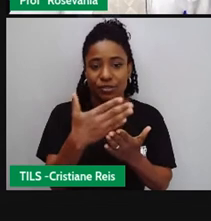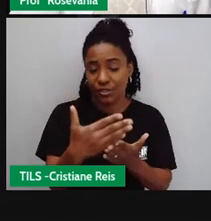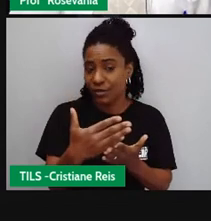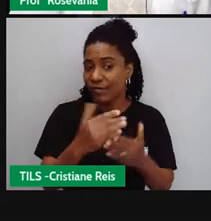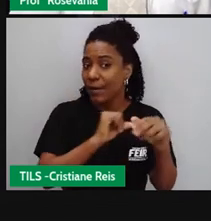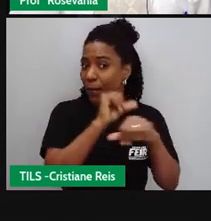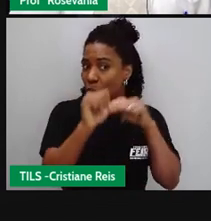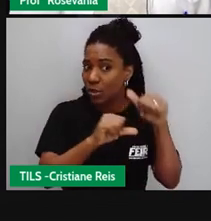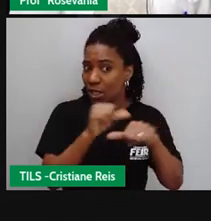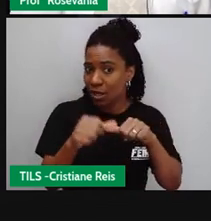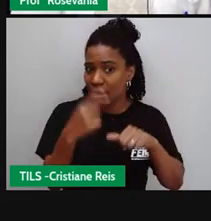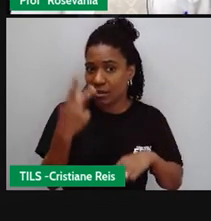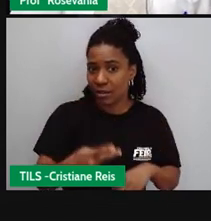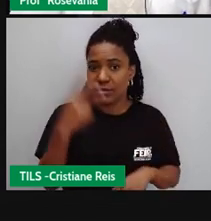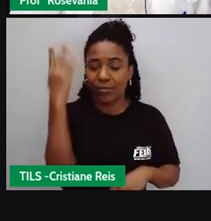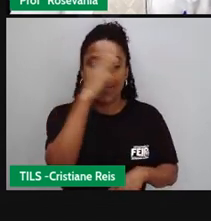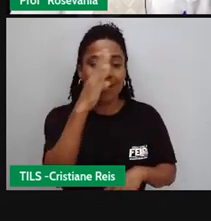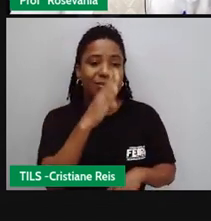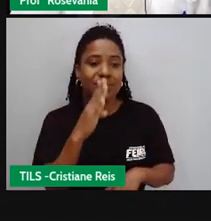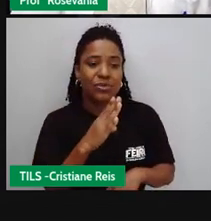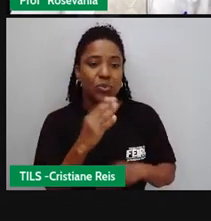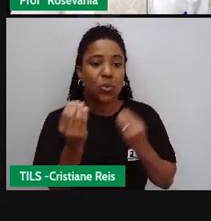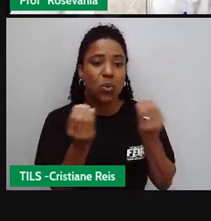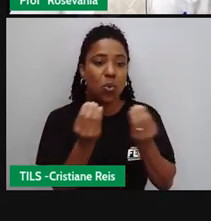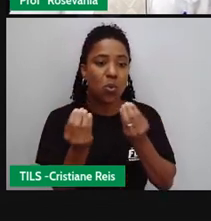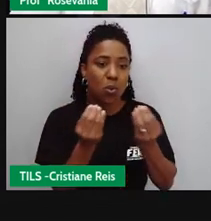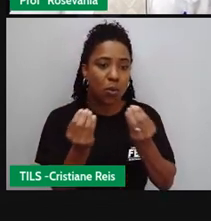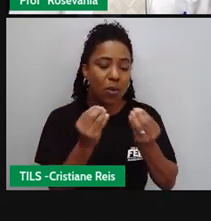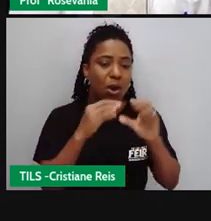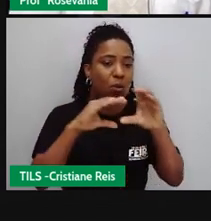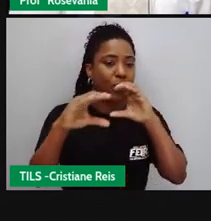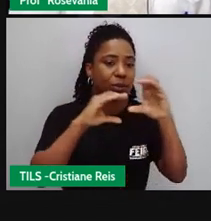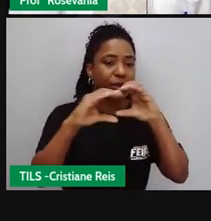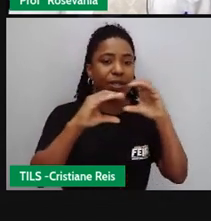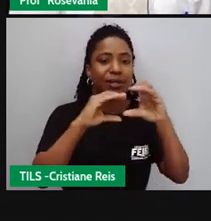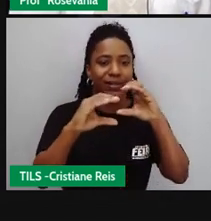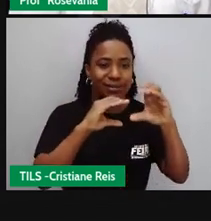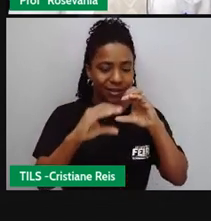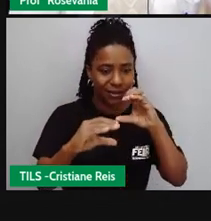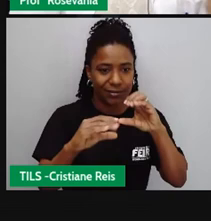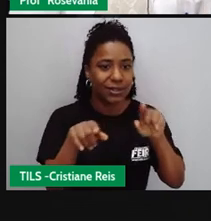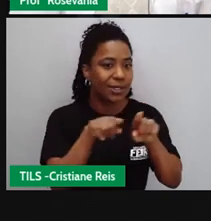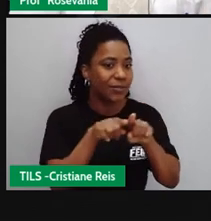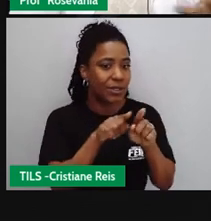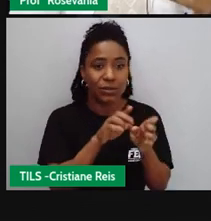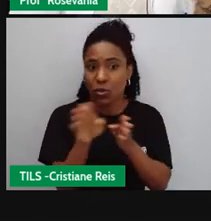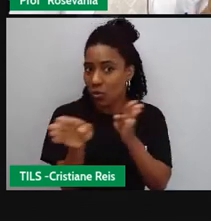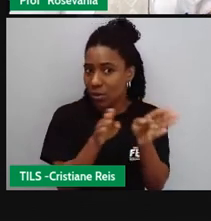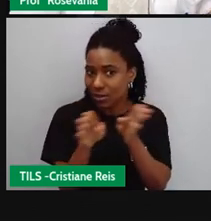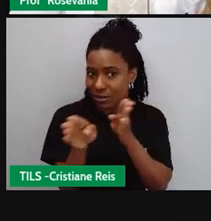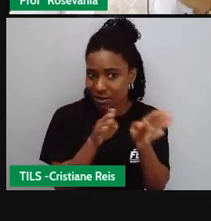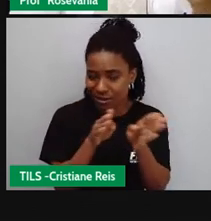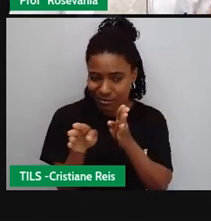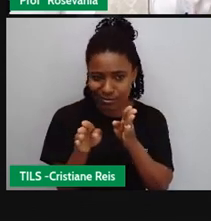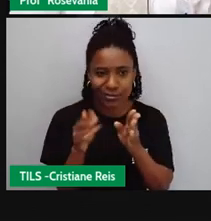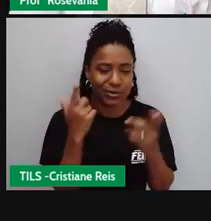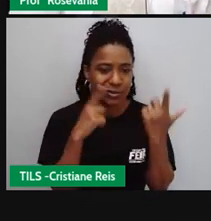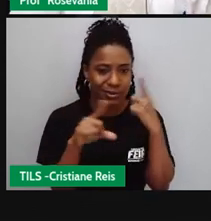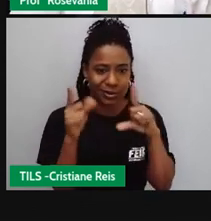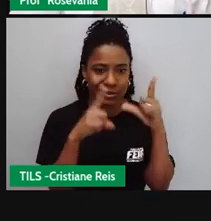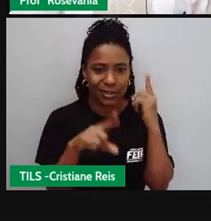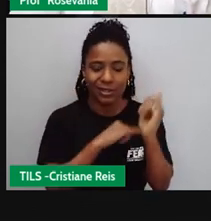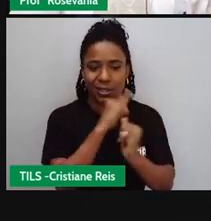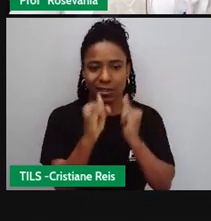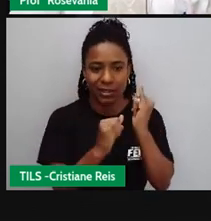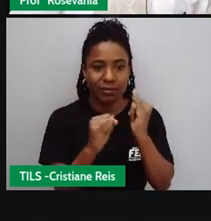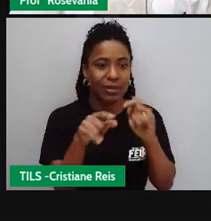só o aceito eu acho que deve levar em consideração agora também a qualidade né e a quantidade de de transporte de